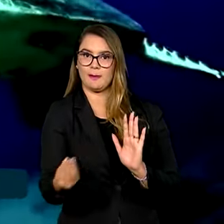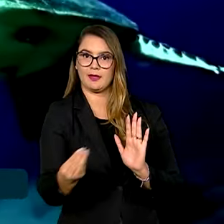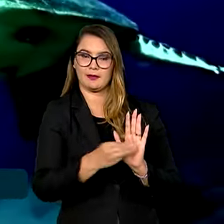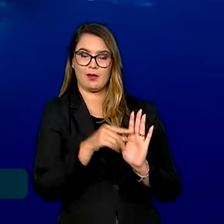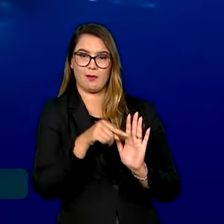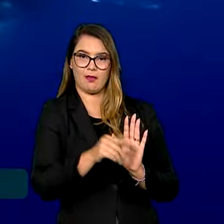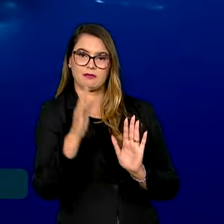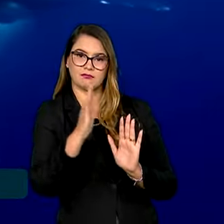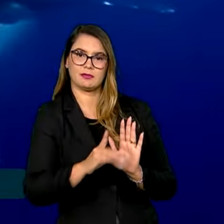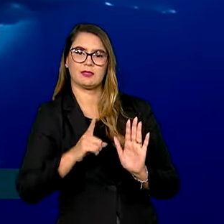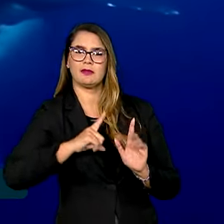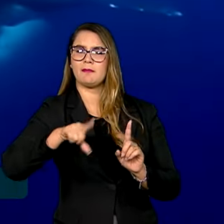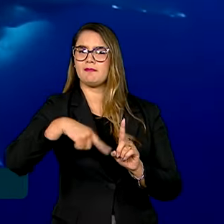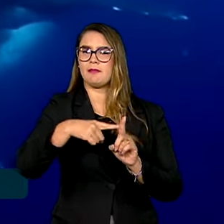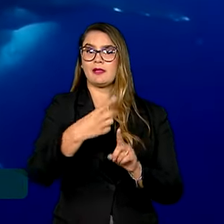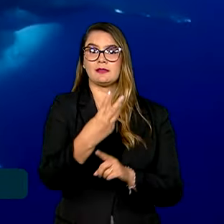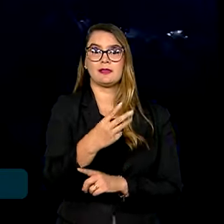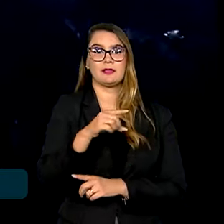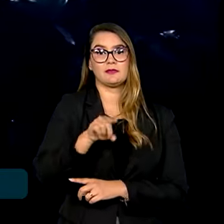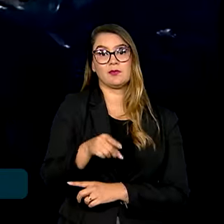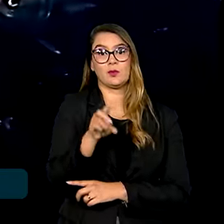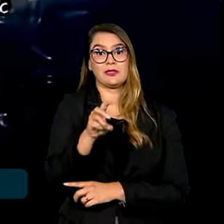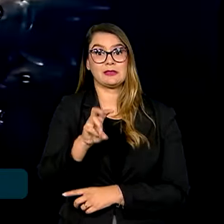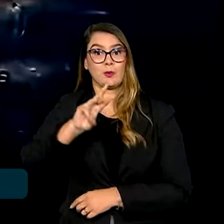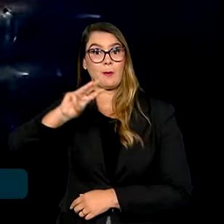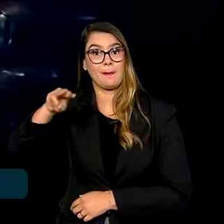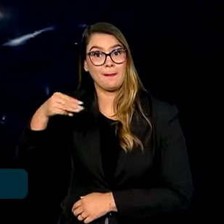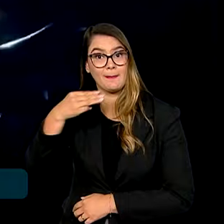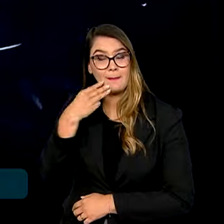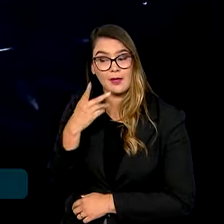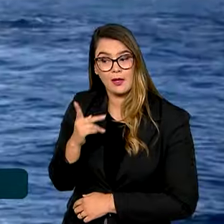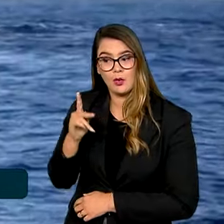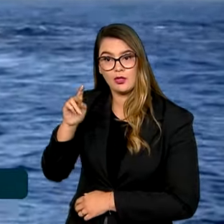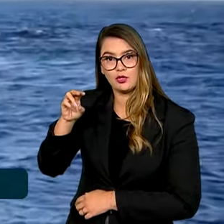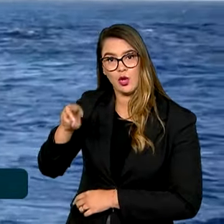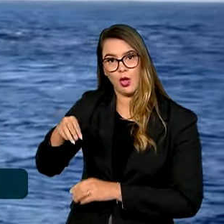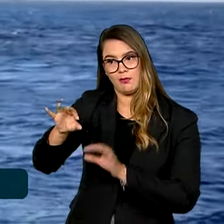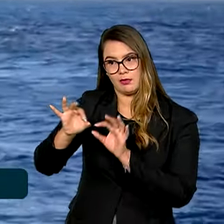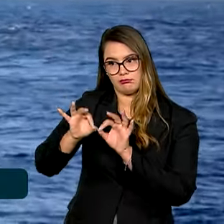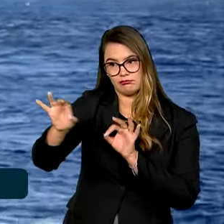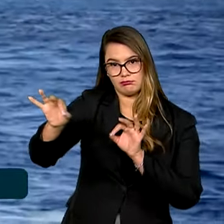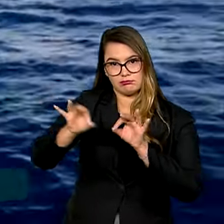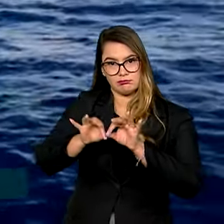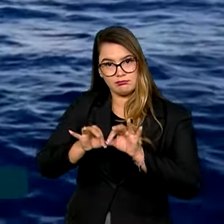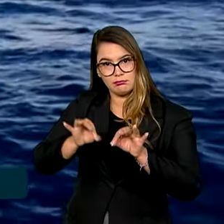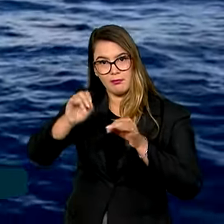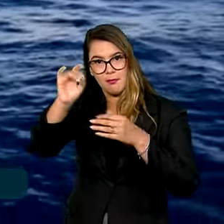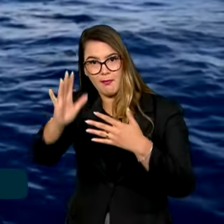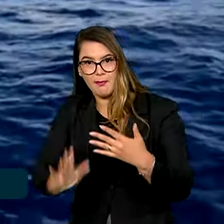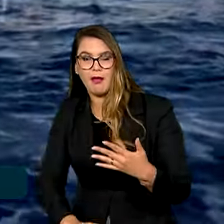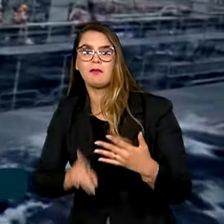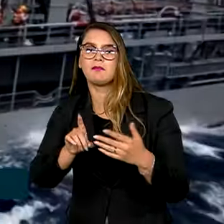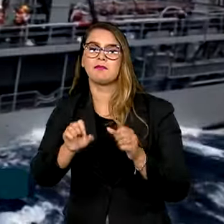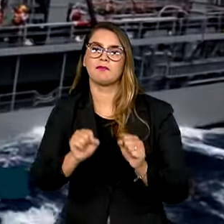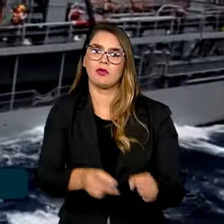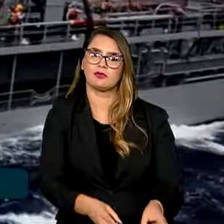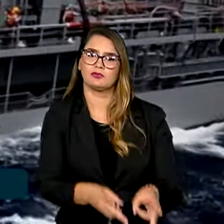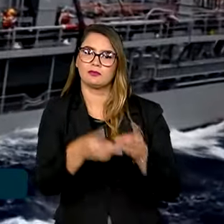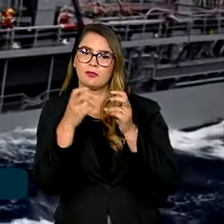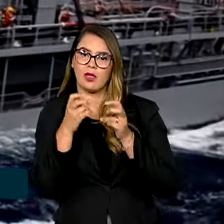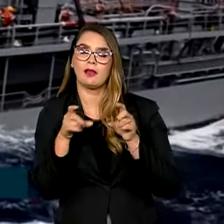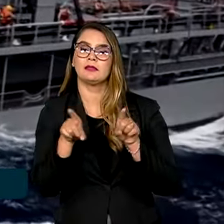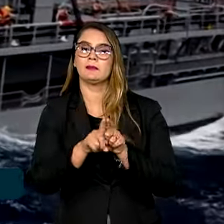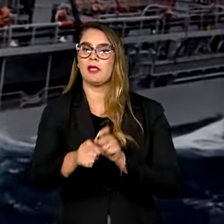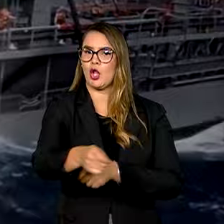do país, que conta com mais de 3,5 milhões de quilômetros quadrados de espaço marítimo que podem ser explorados